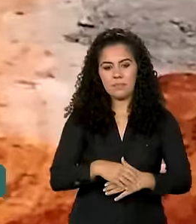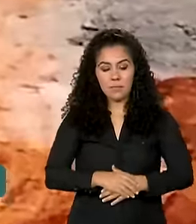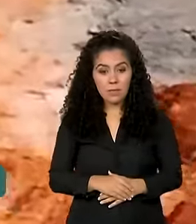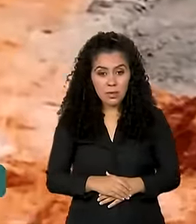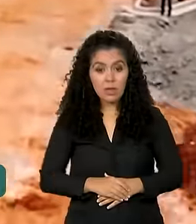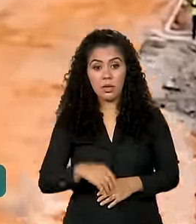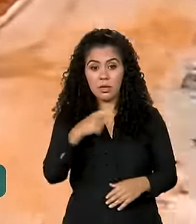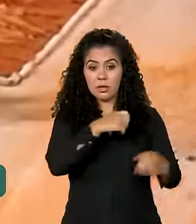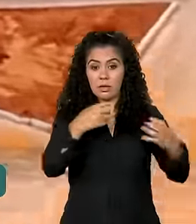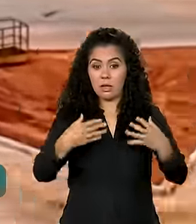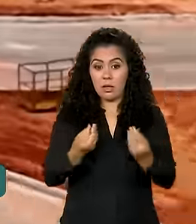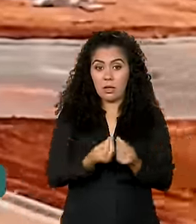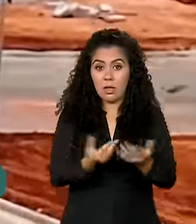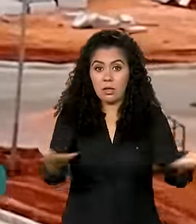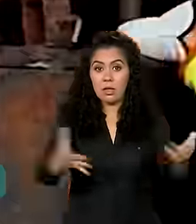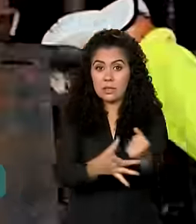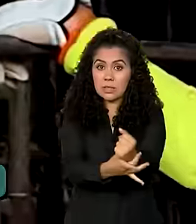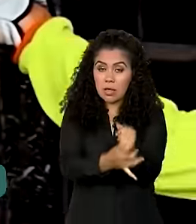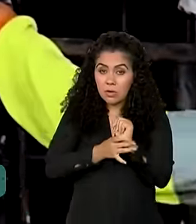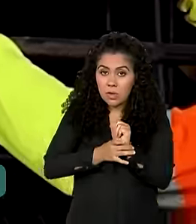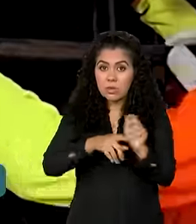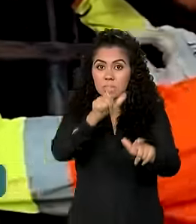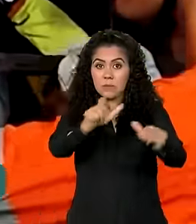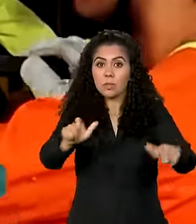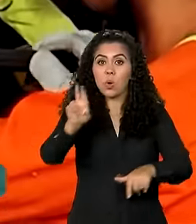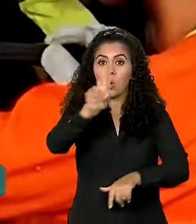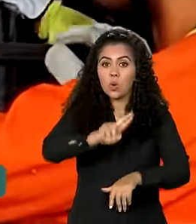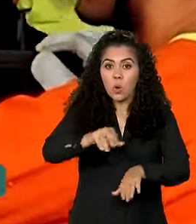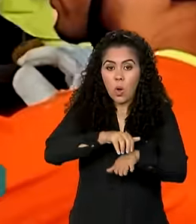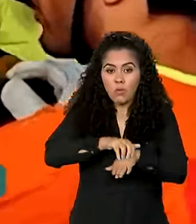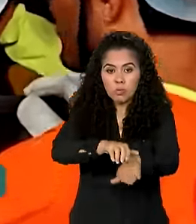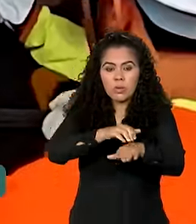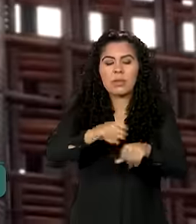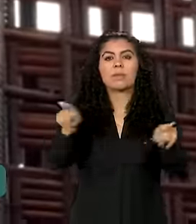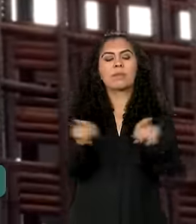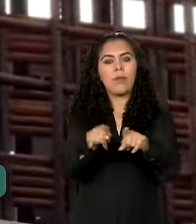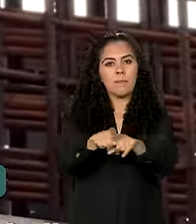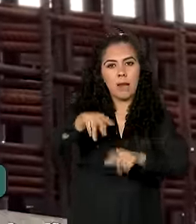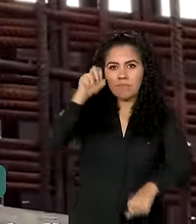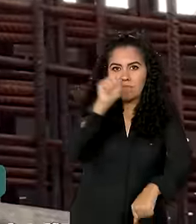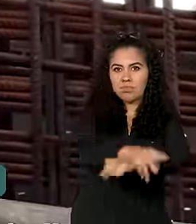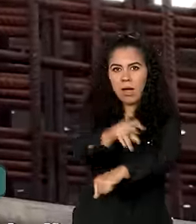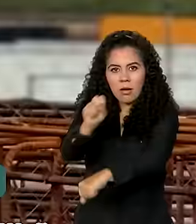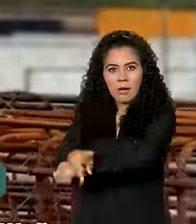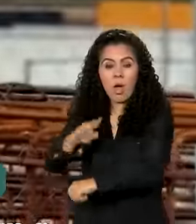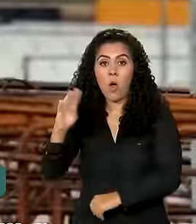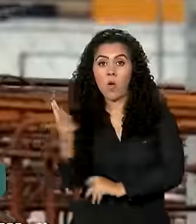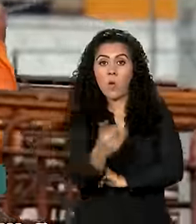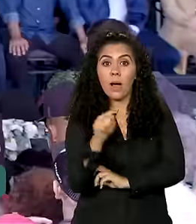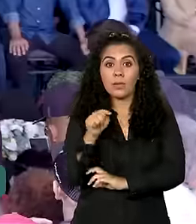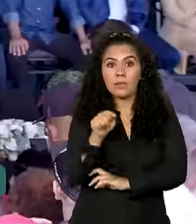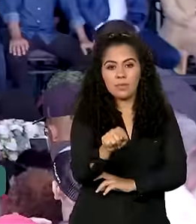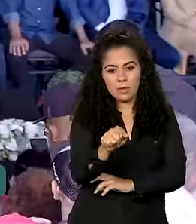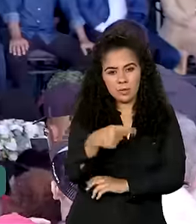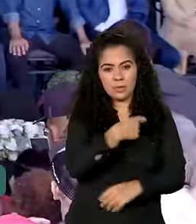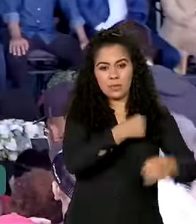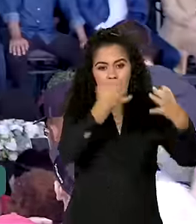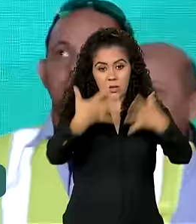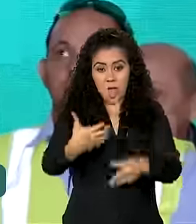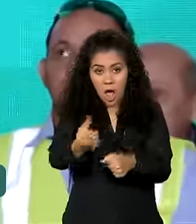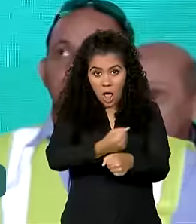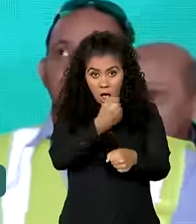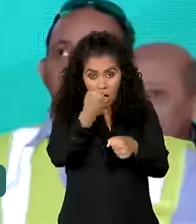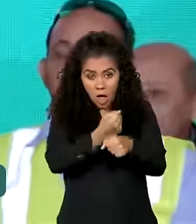Mais segurança para os usuários e mais empregos. 4 mil postos de trabalho foram criados nessa obra. Esta obra,